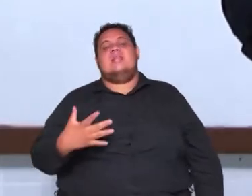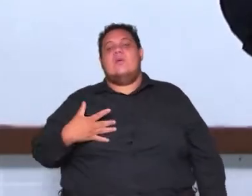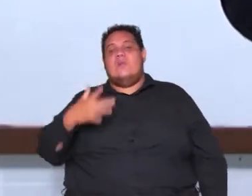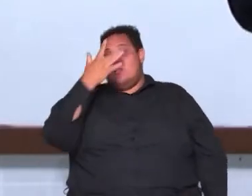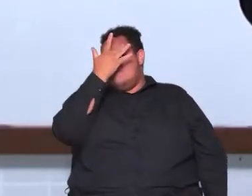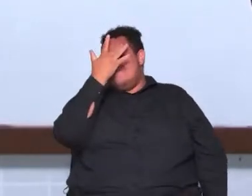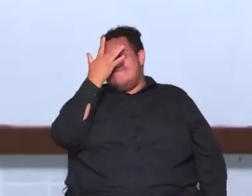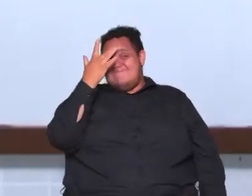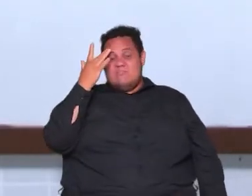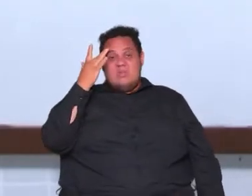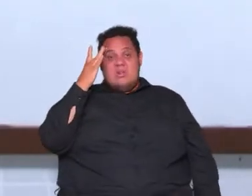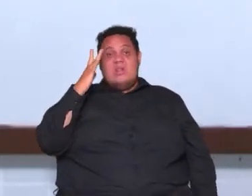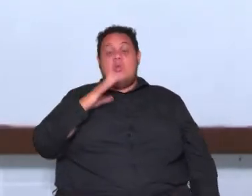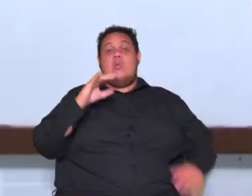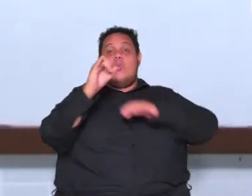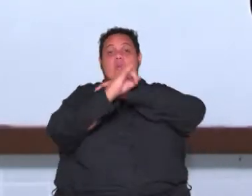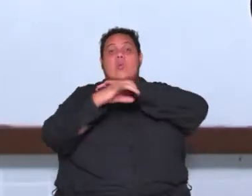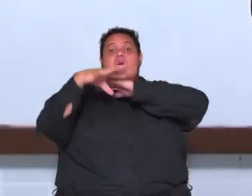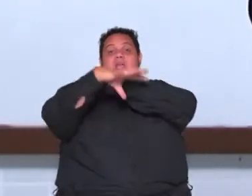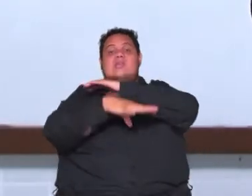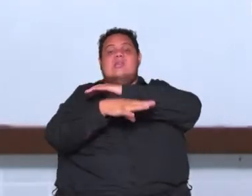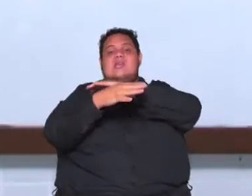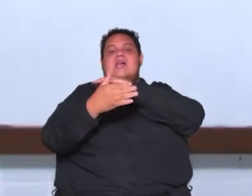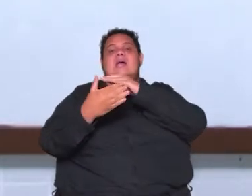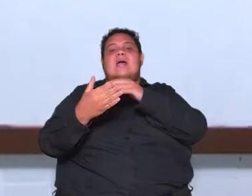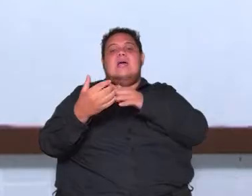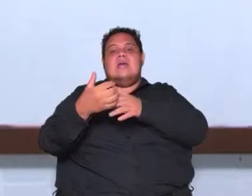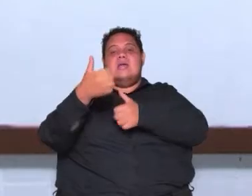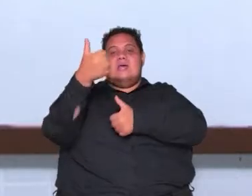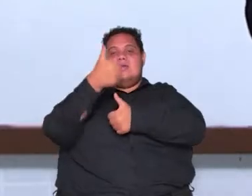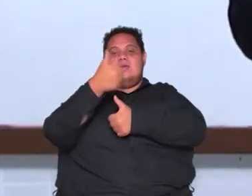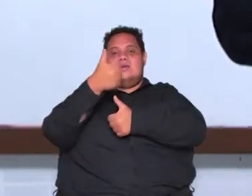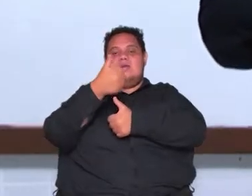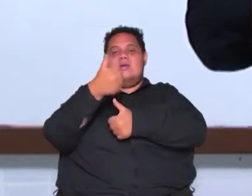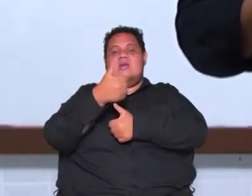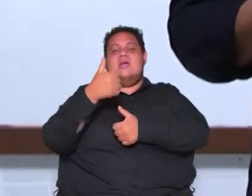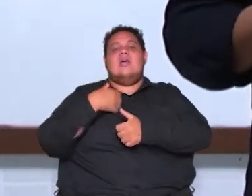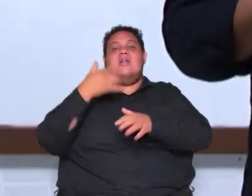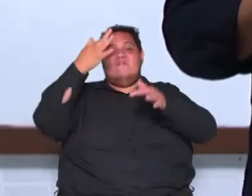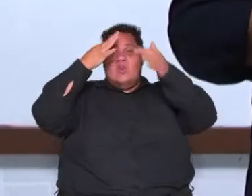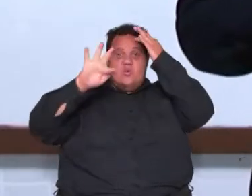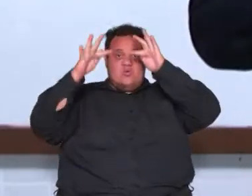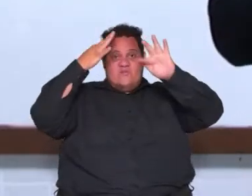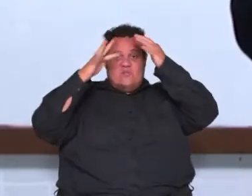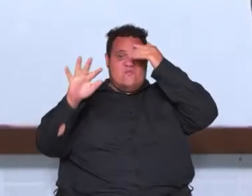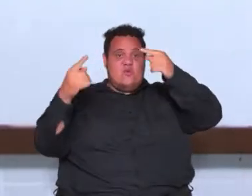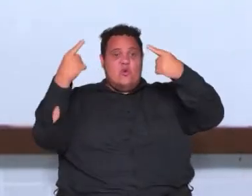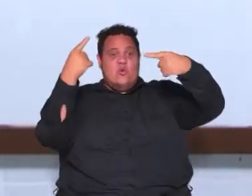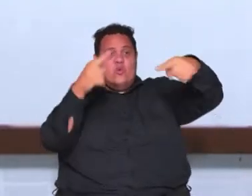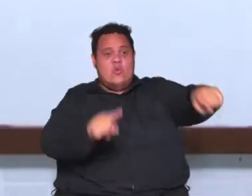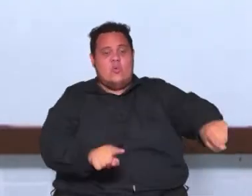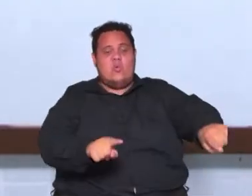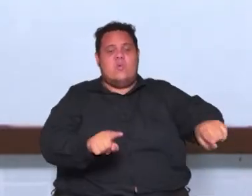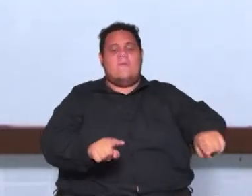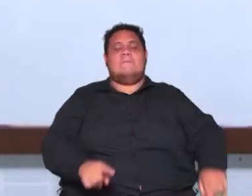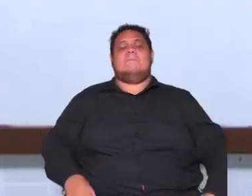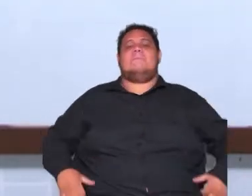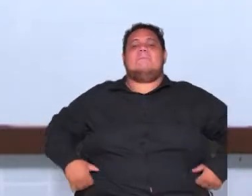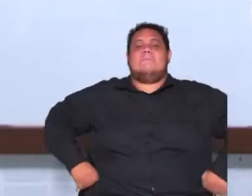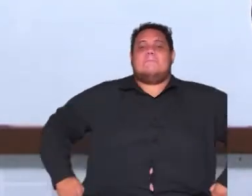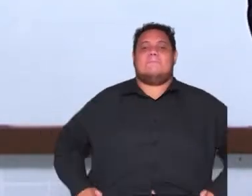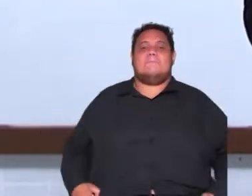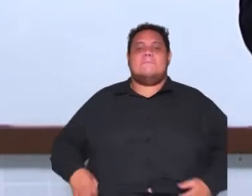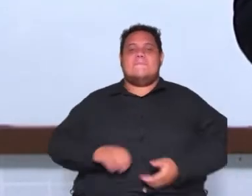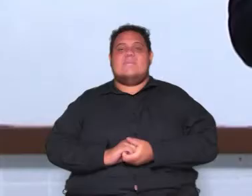dos precursores do iluminismo né também é chamado de filósofo contratualista tá